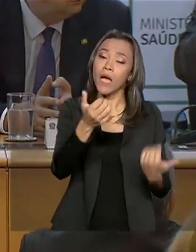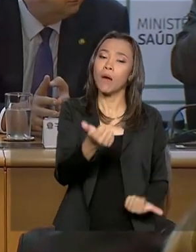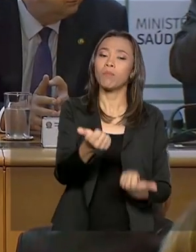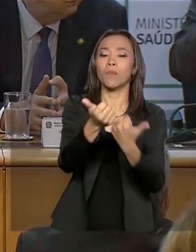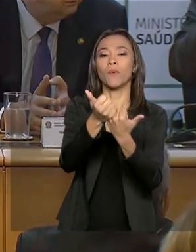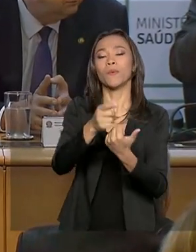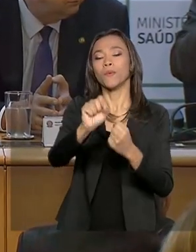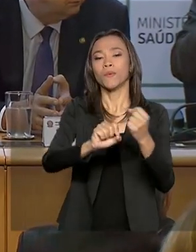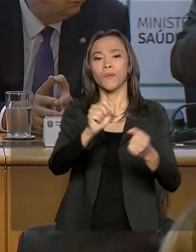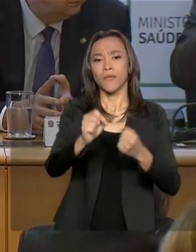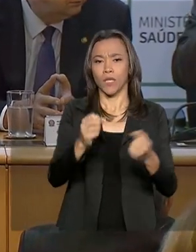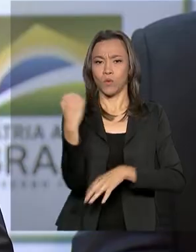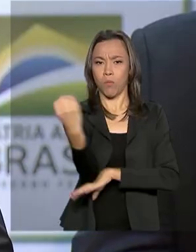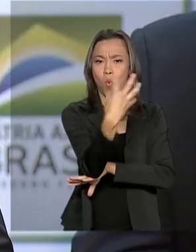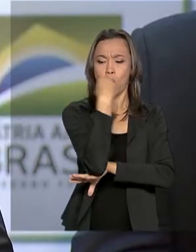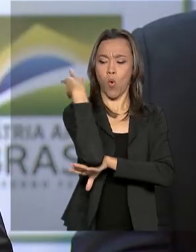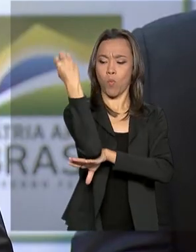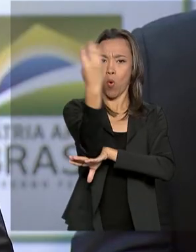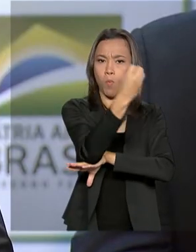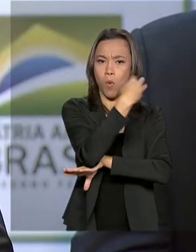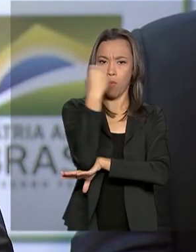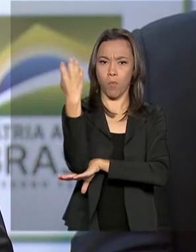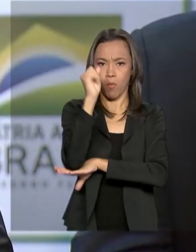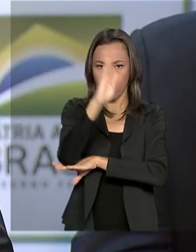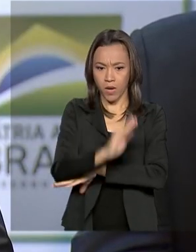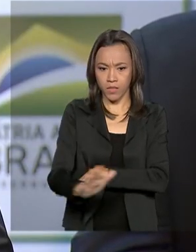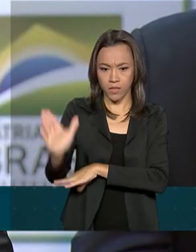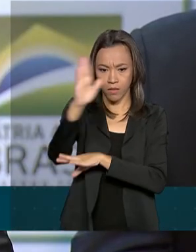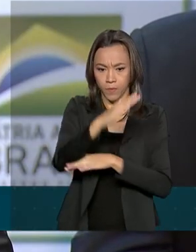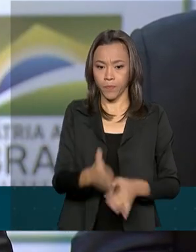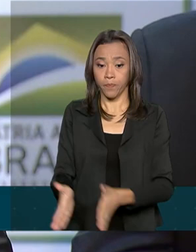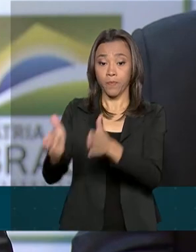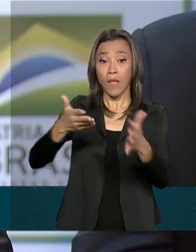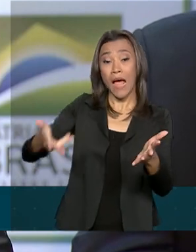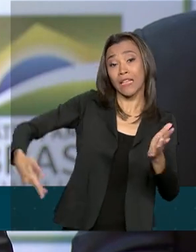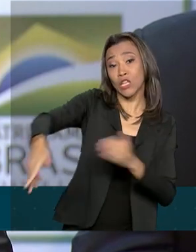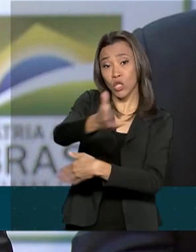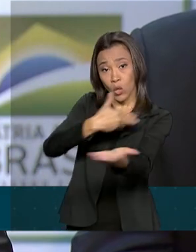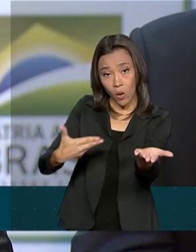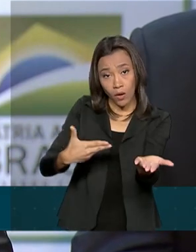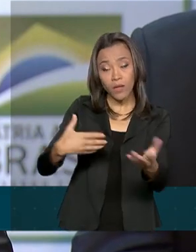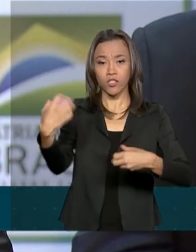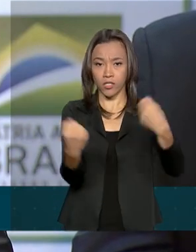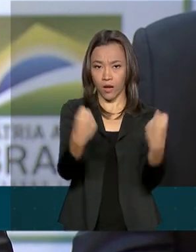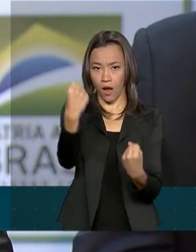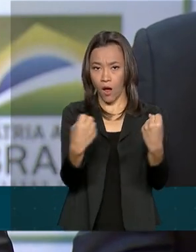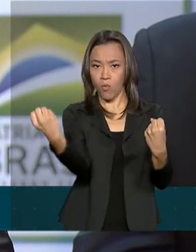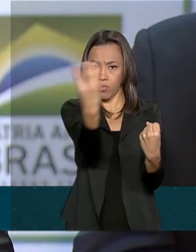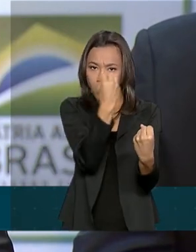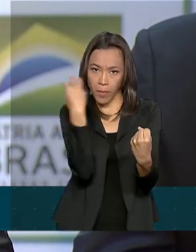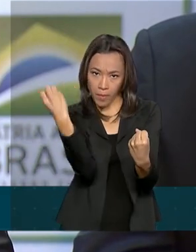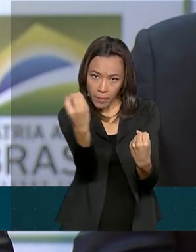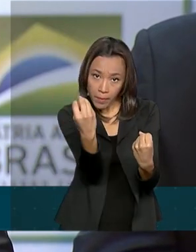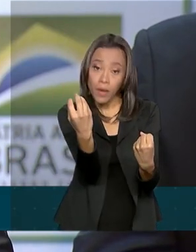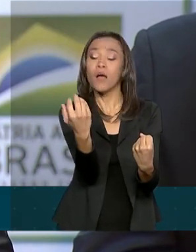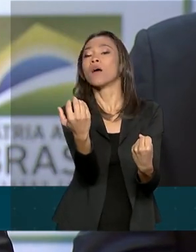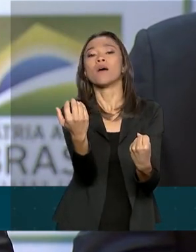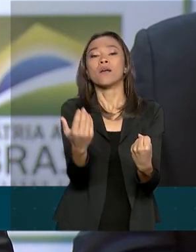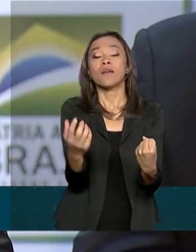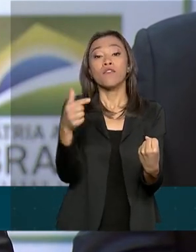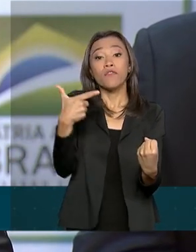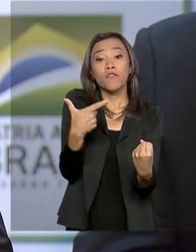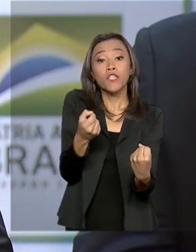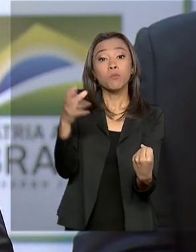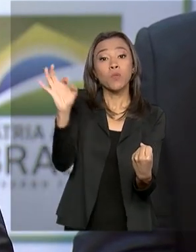de ambulâncias para todo o país. A renovação da frota do SAMU estava há dois anos. Nós renovamos a frota do SAMU, do que é 20